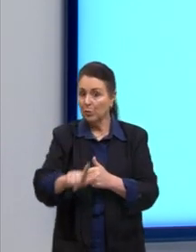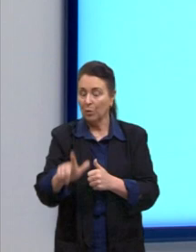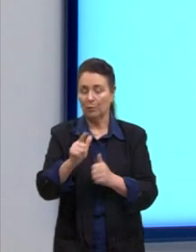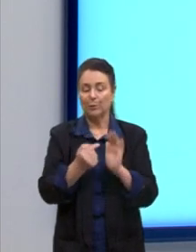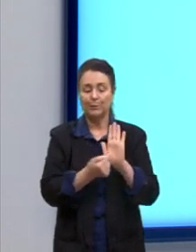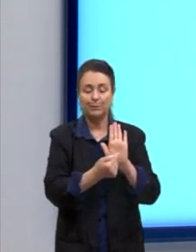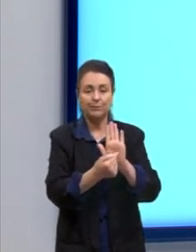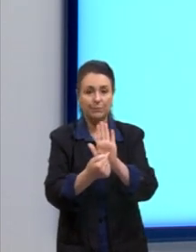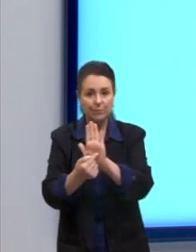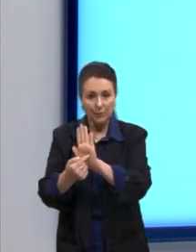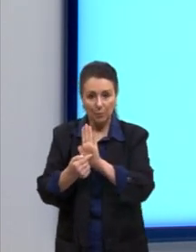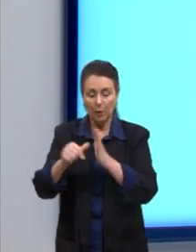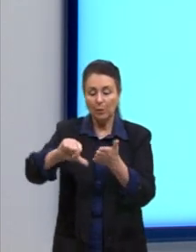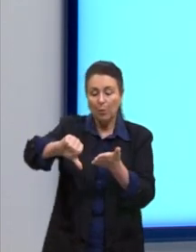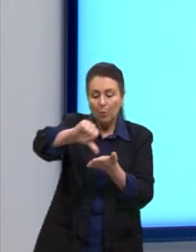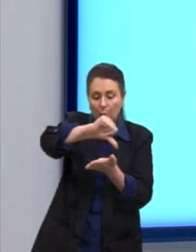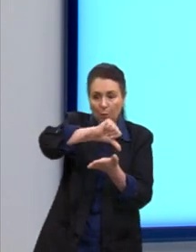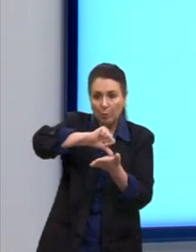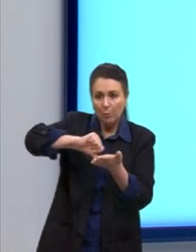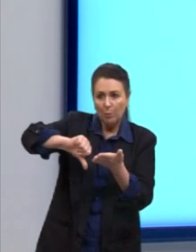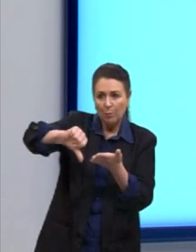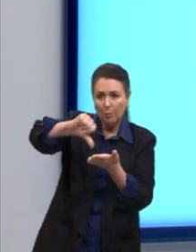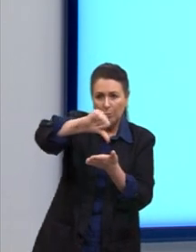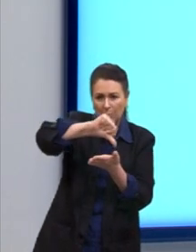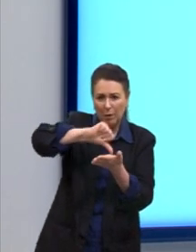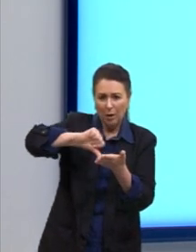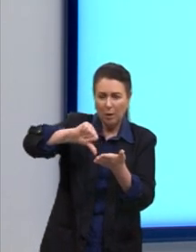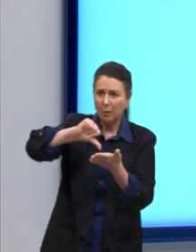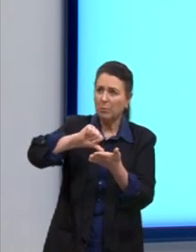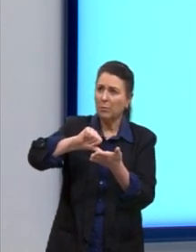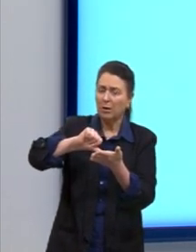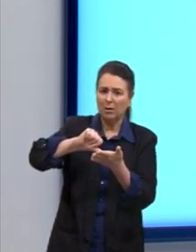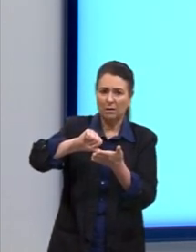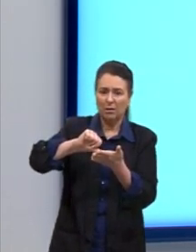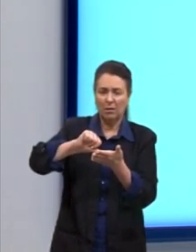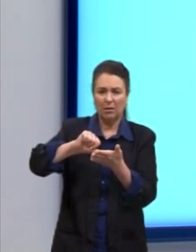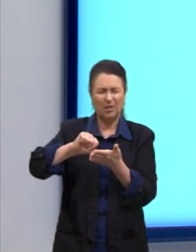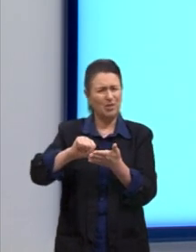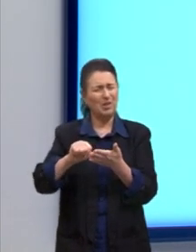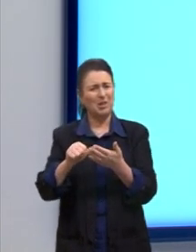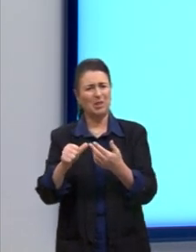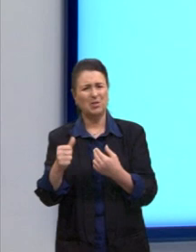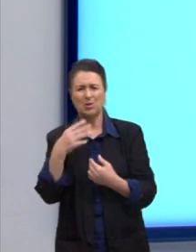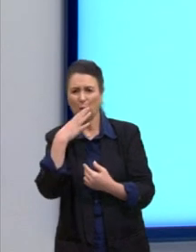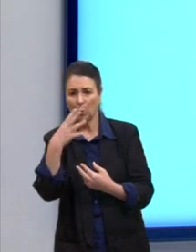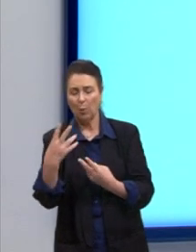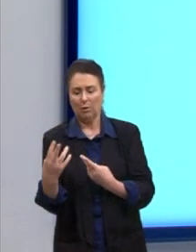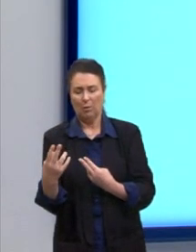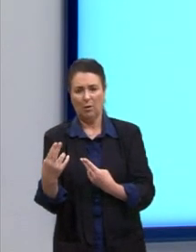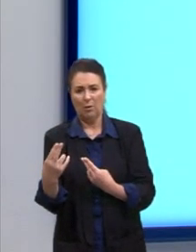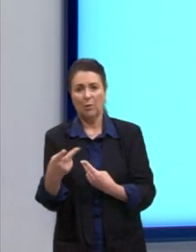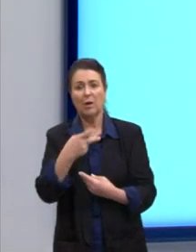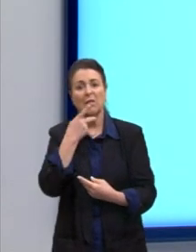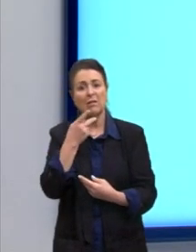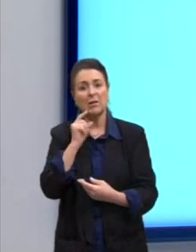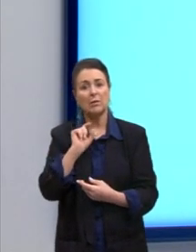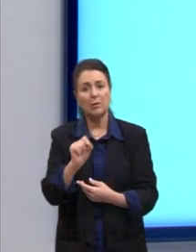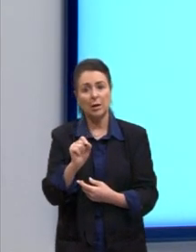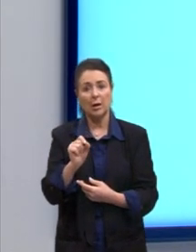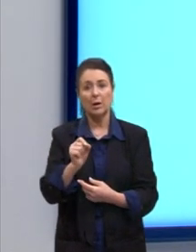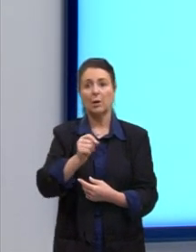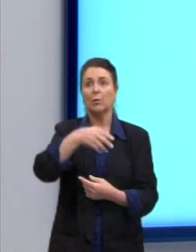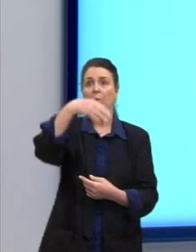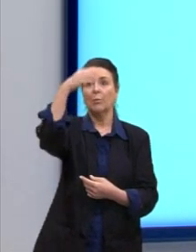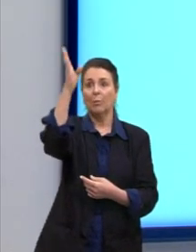mostra esse mapa todo colorido da mesma cor, ele está falando que a gente tem no país